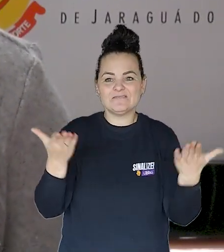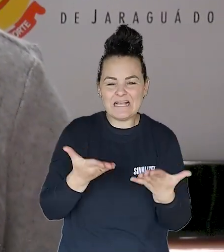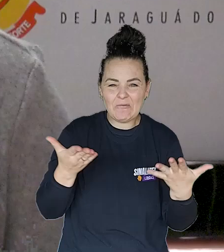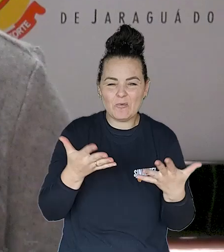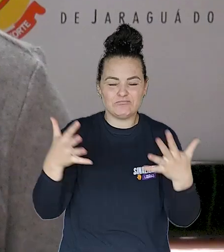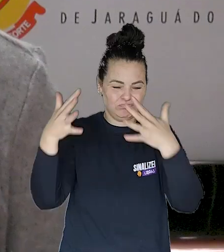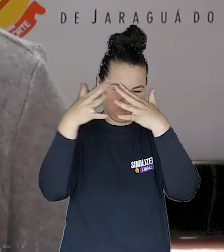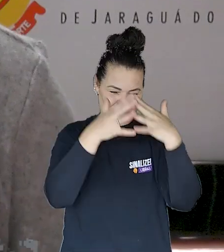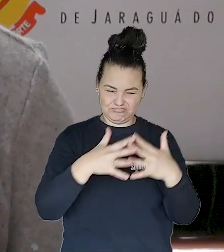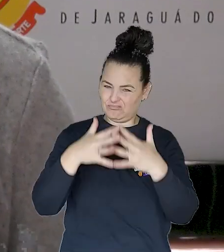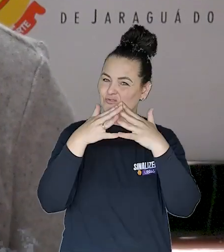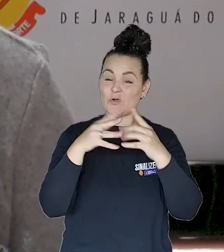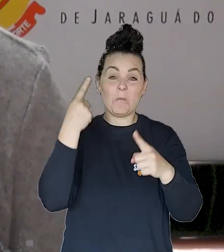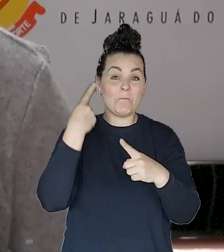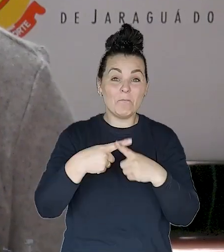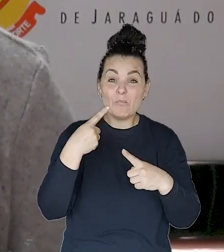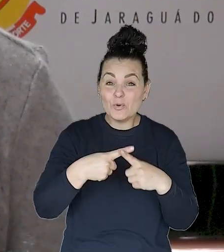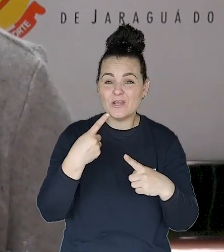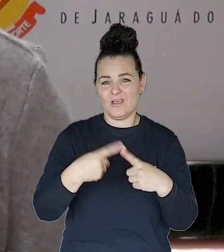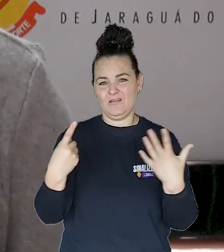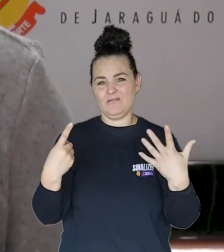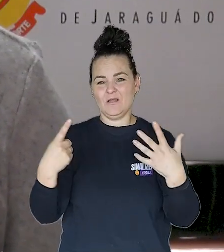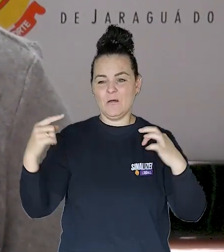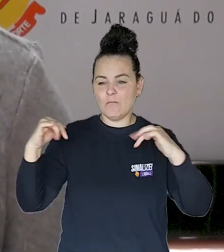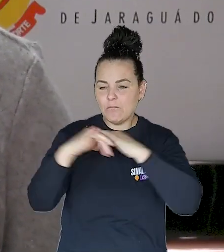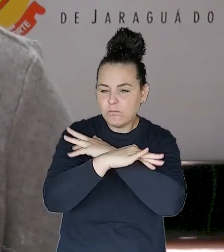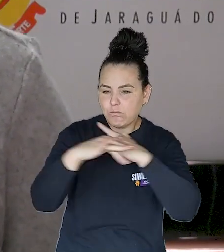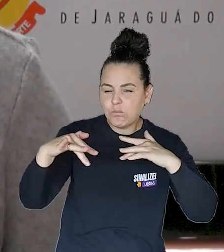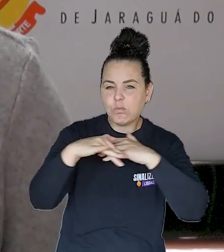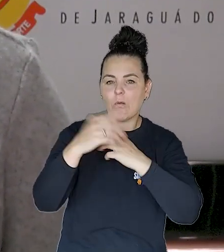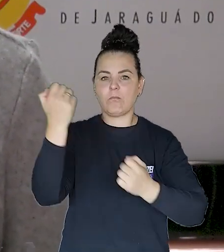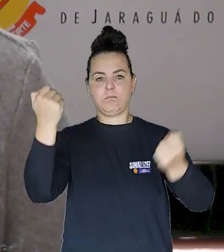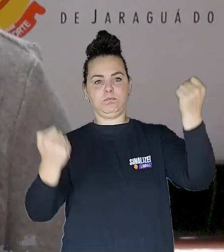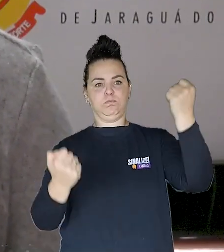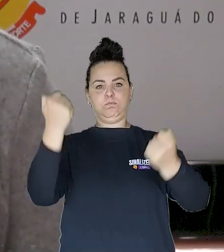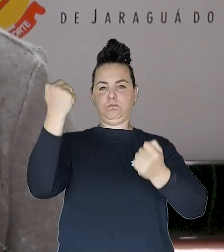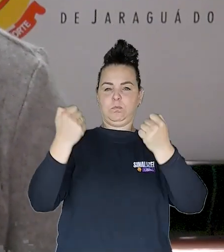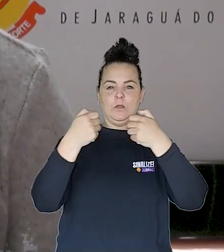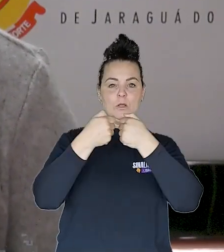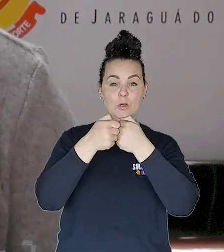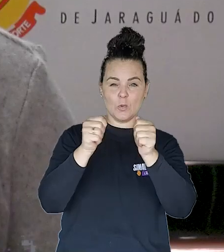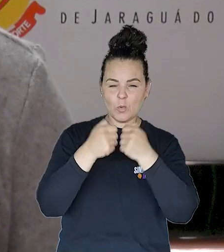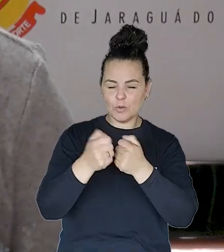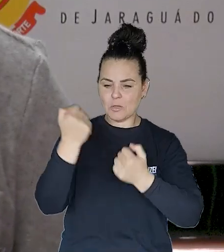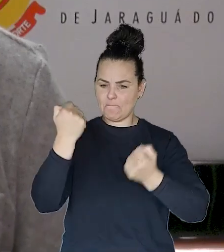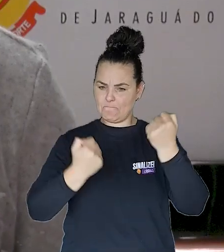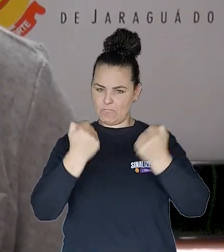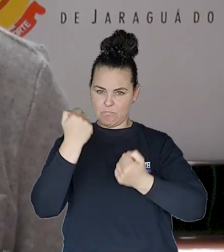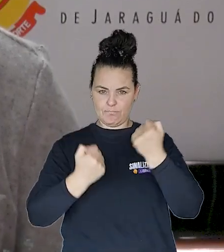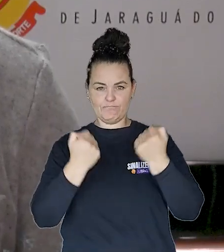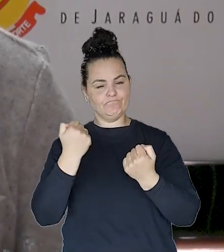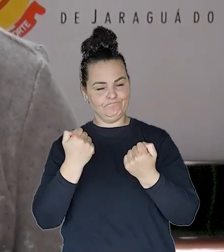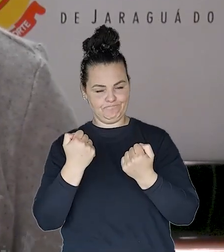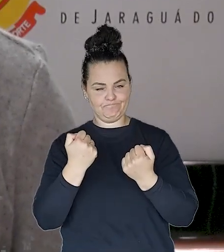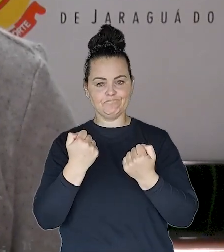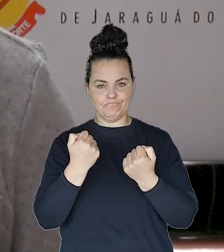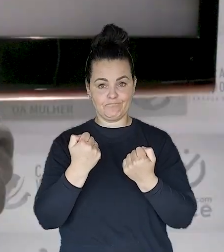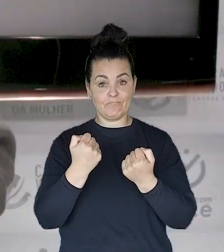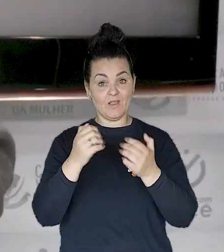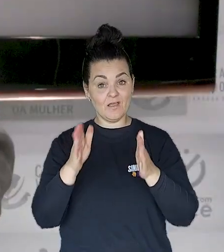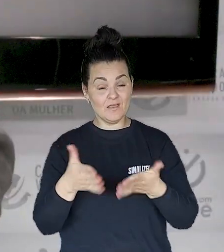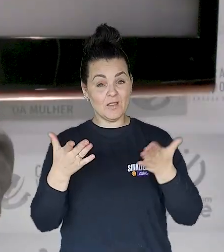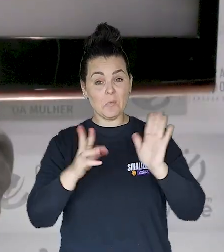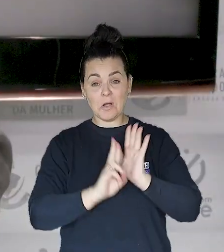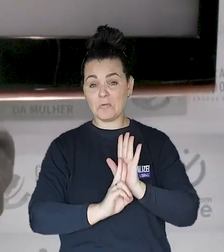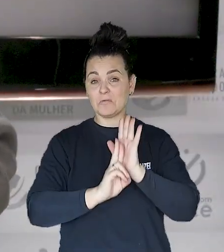direcionando um volume excessivo de tráfego para a via, incluindo caminhões, ônibus e outros veículos de grande porte.